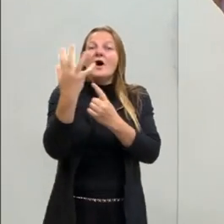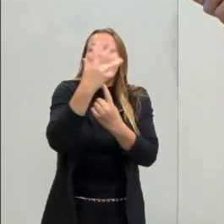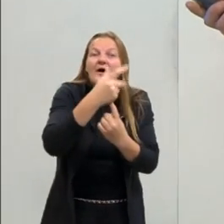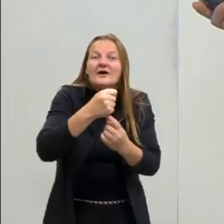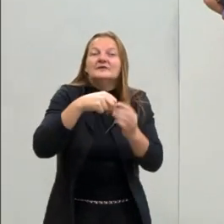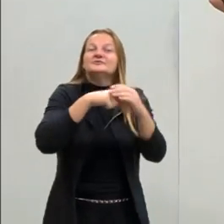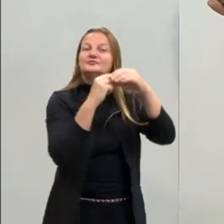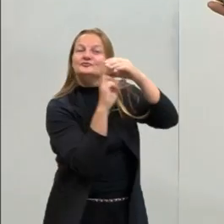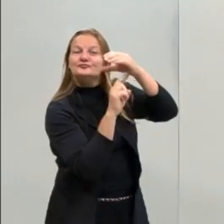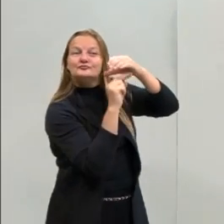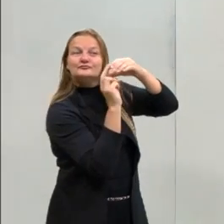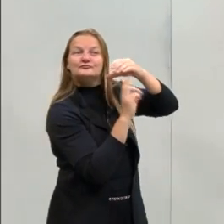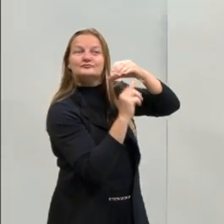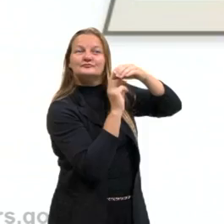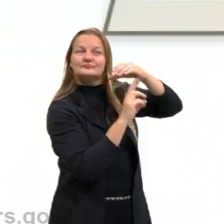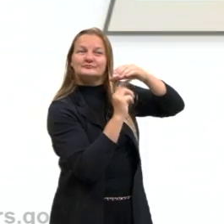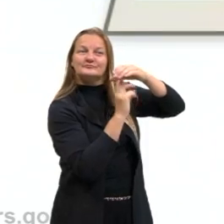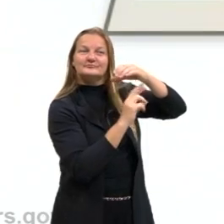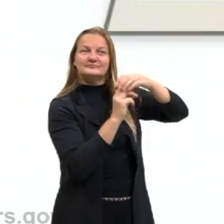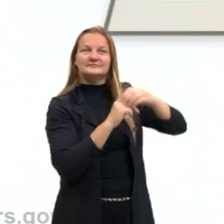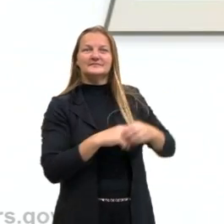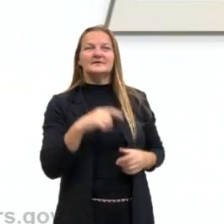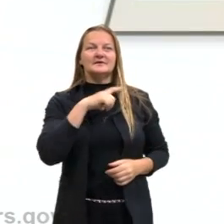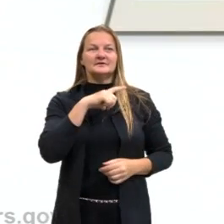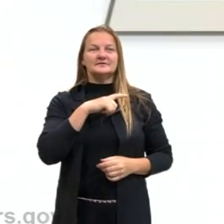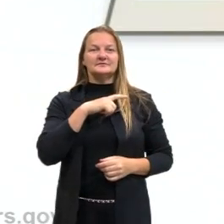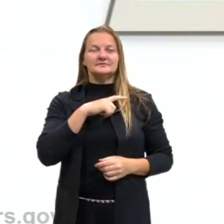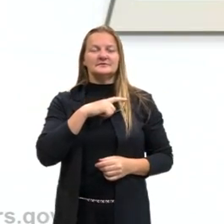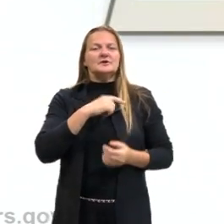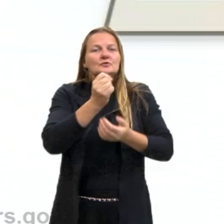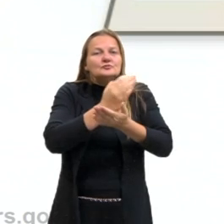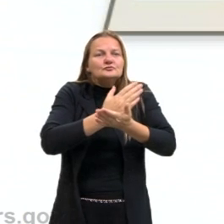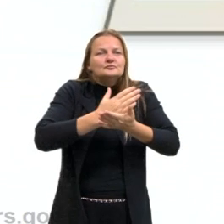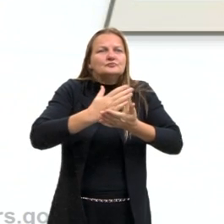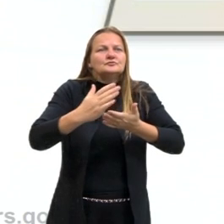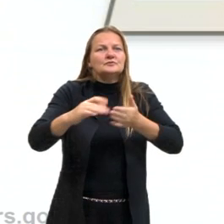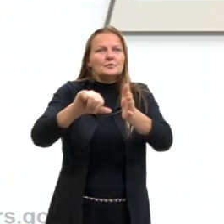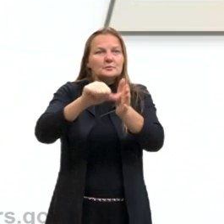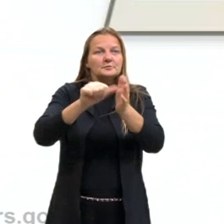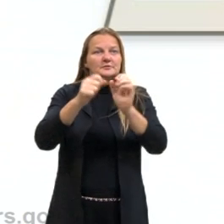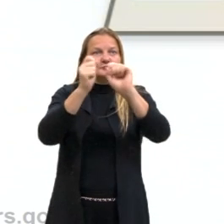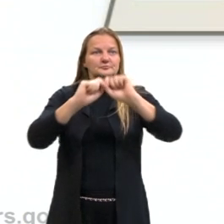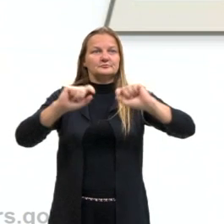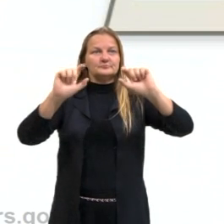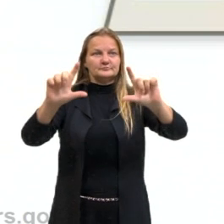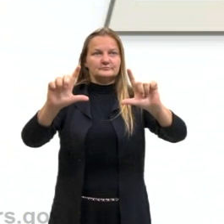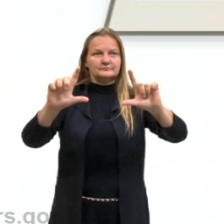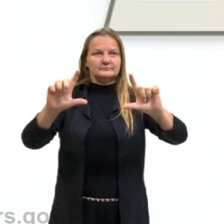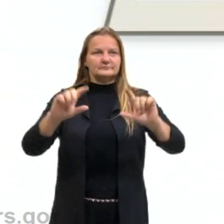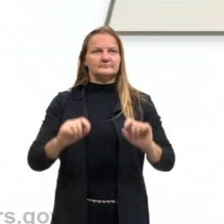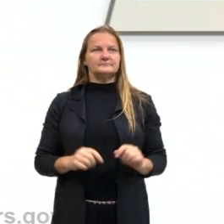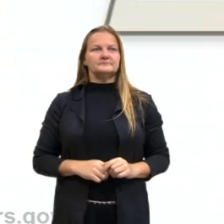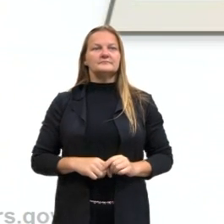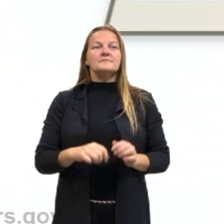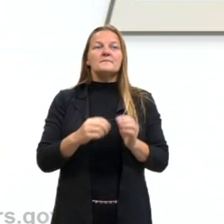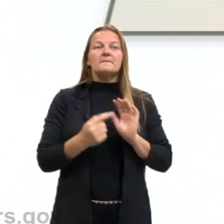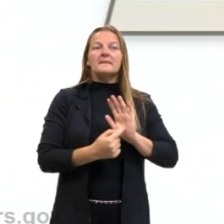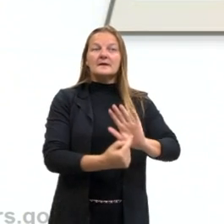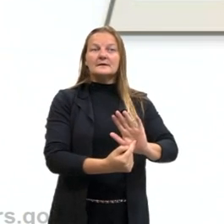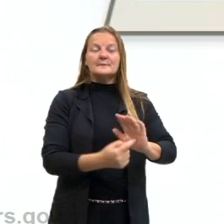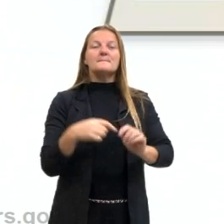Porque, olha só, perceba aqui, nós temos, já começo aqui no primeiro slide, trazendo para vocês uma